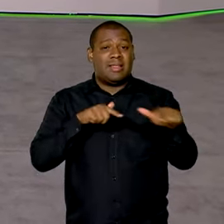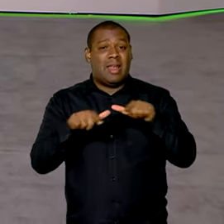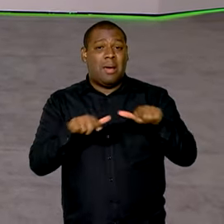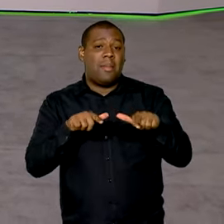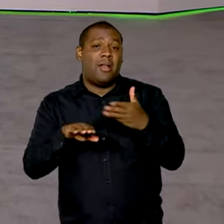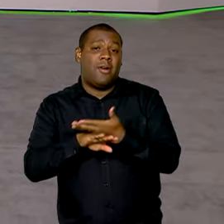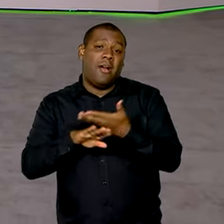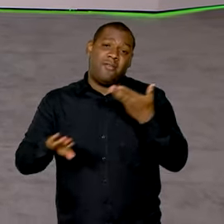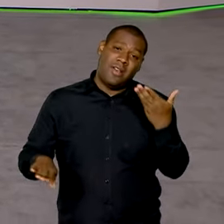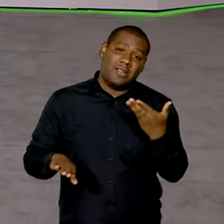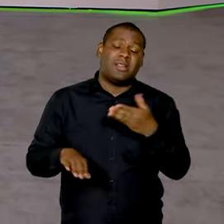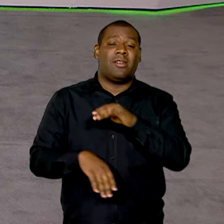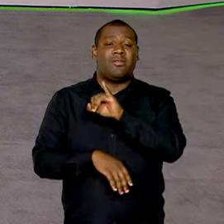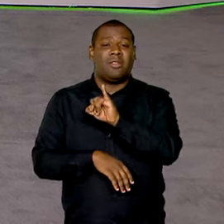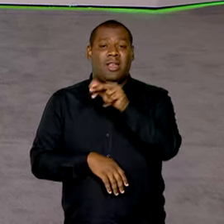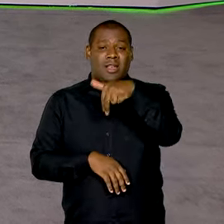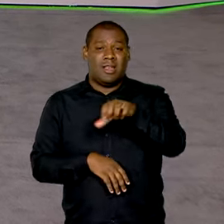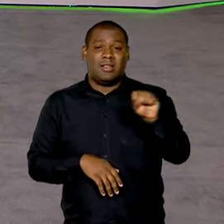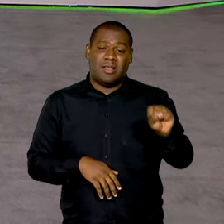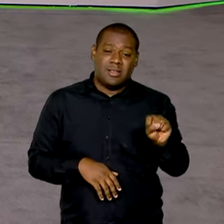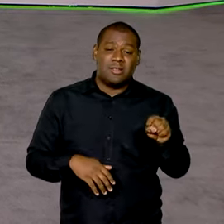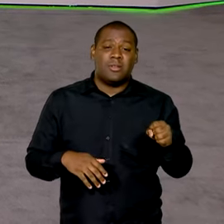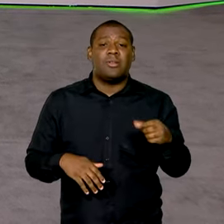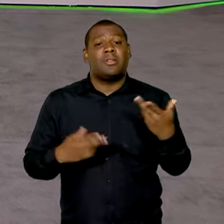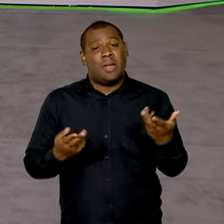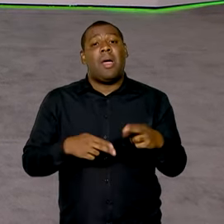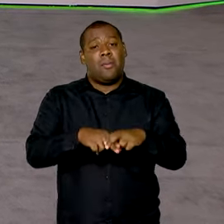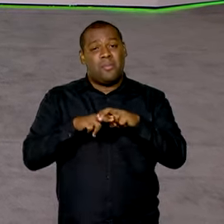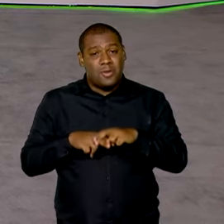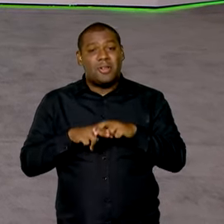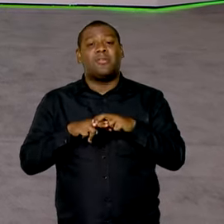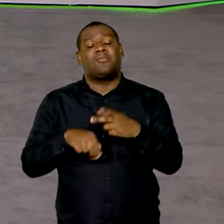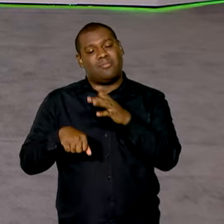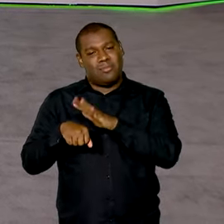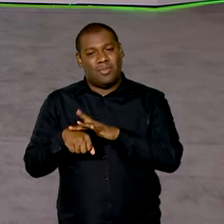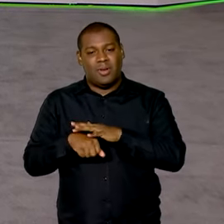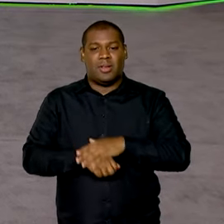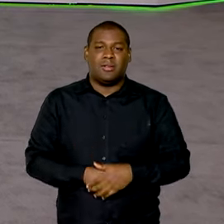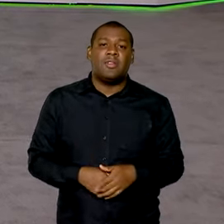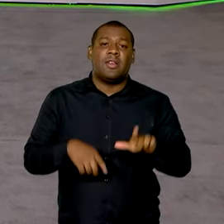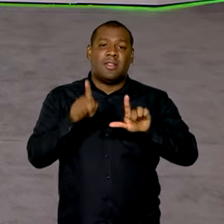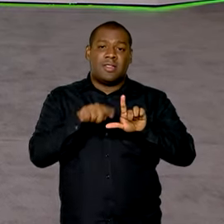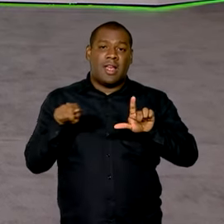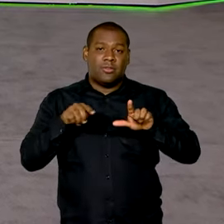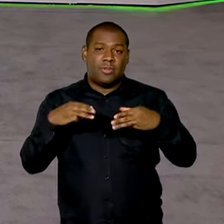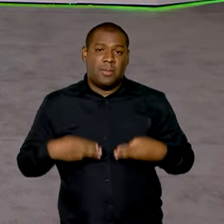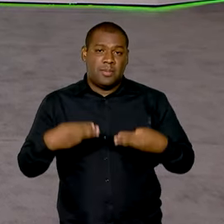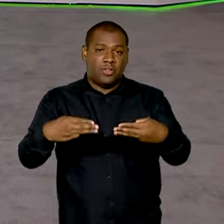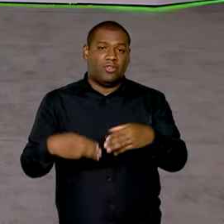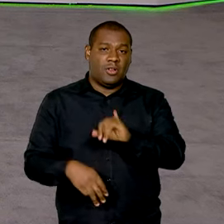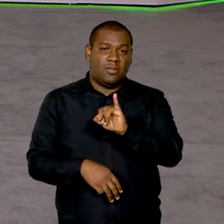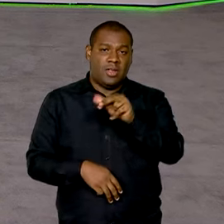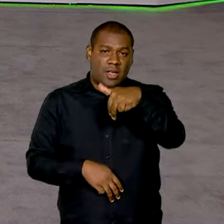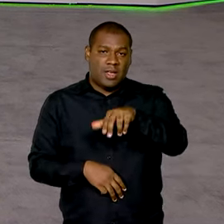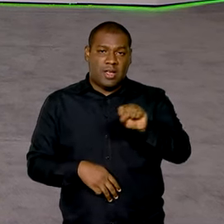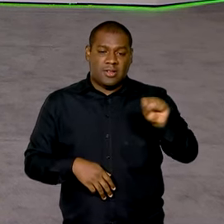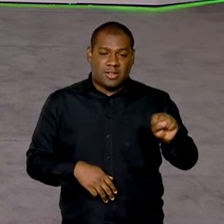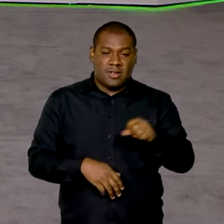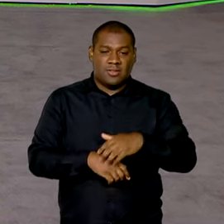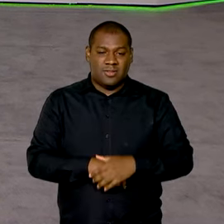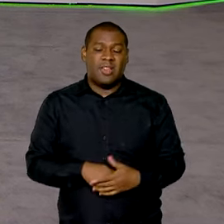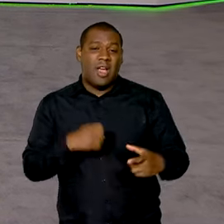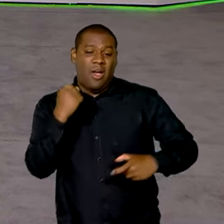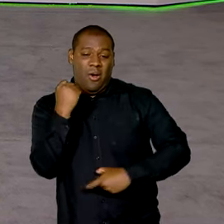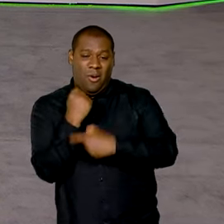do trabalho pelo INSS por conta de doenças. Os dados são do Ministério da Previdência Social. A hérnia de